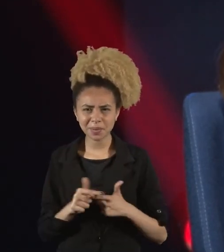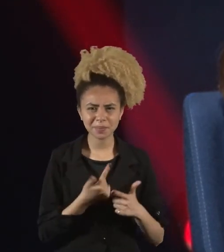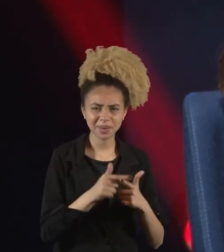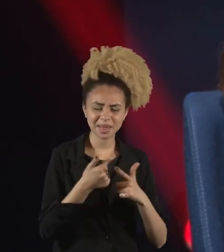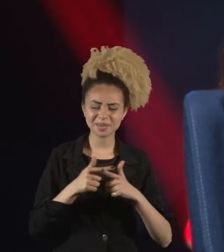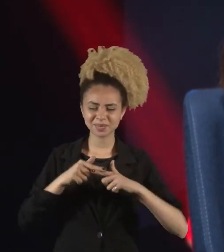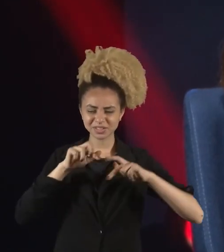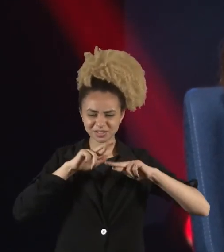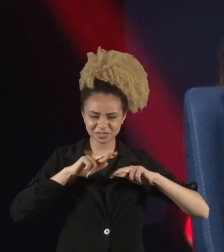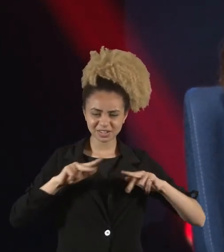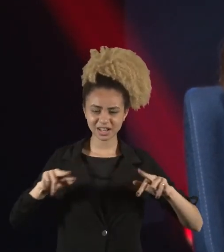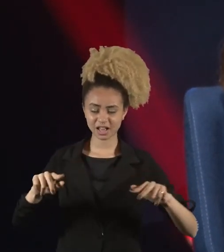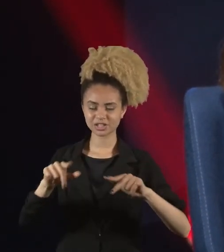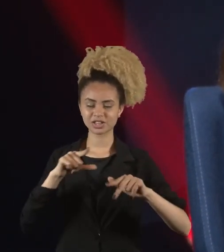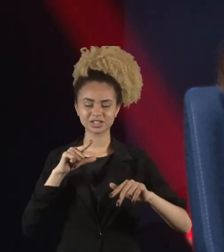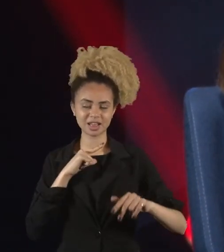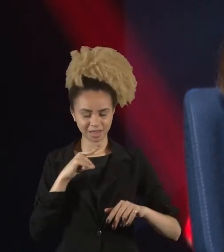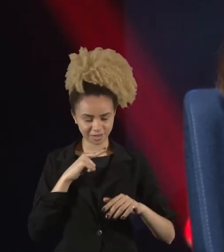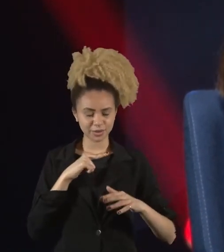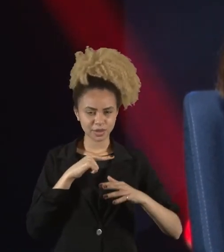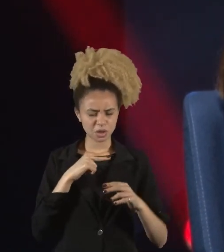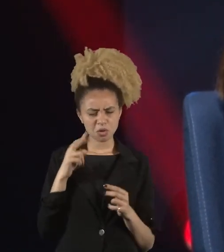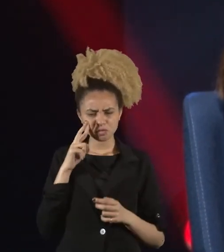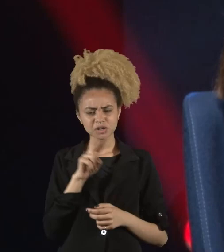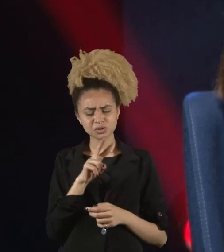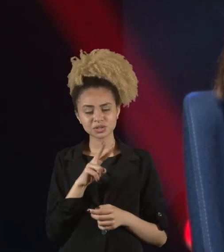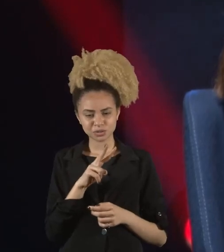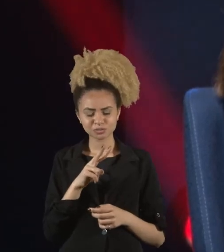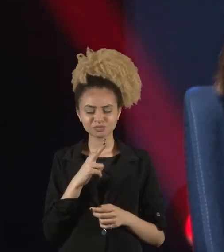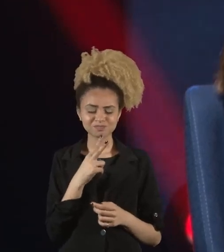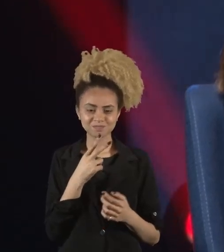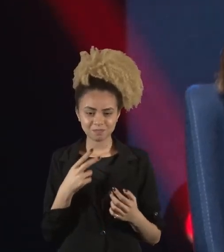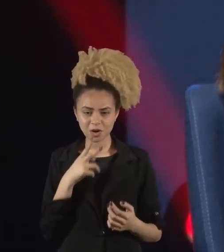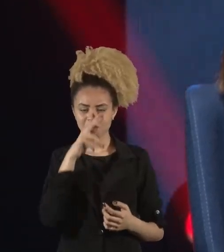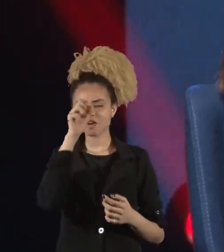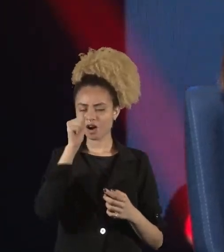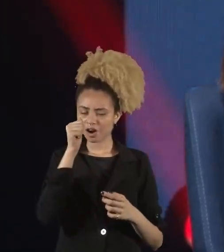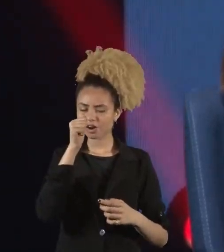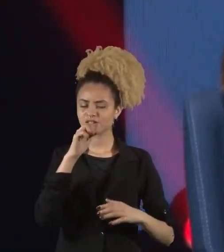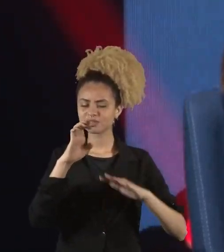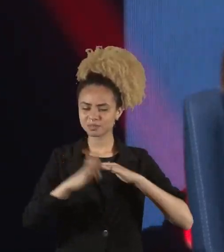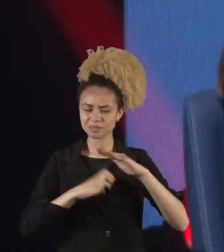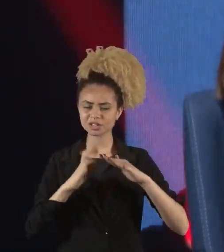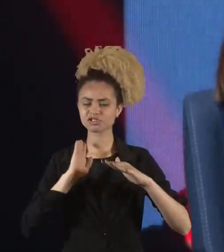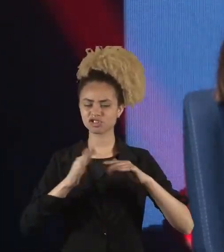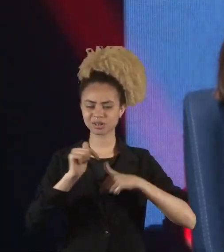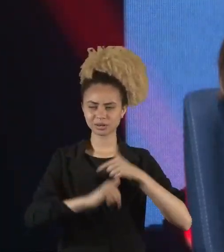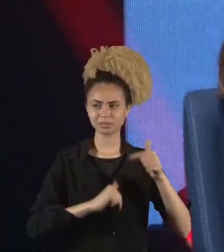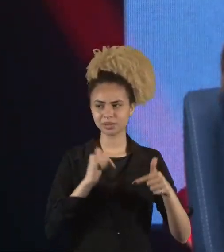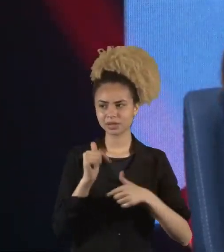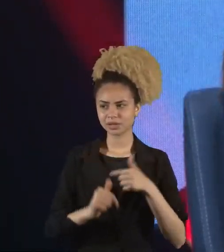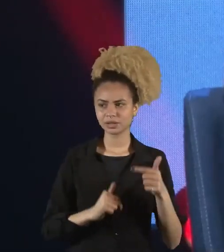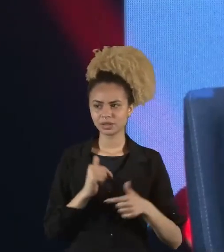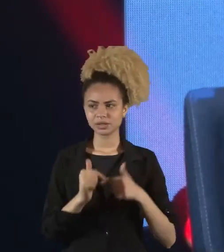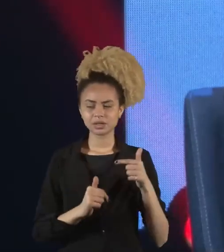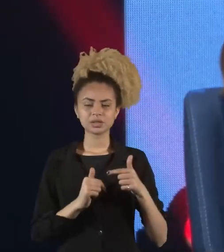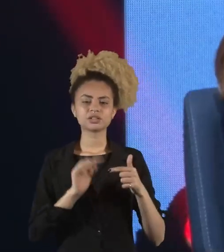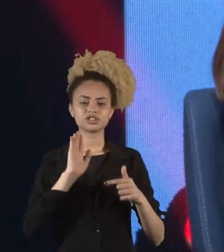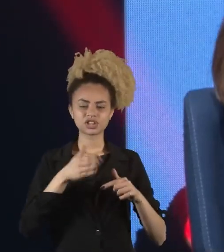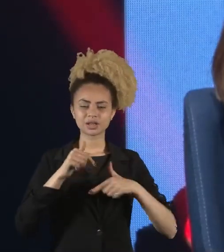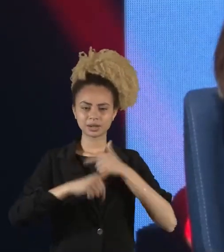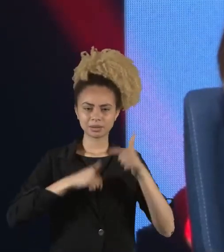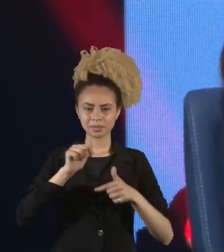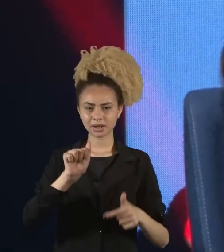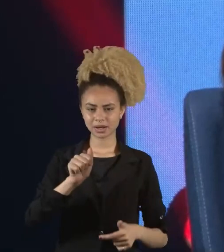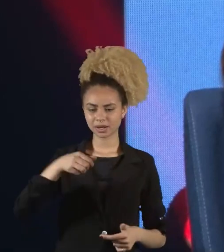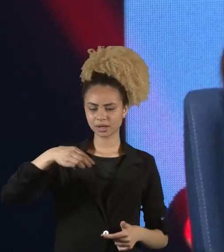diversidade que a gente tem. E eu enxergo isso com muita força em empresas que eu já trabalhei, já trabalhei na Ambev, já